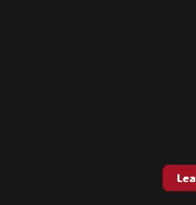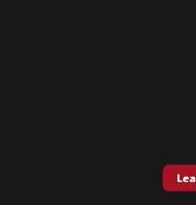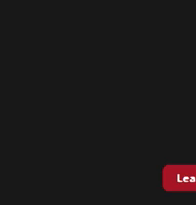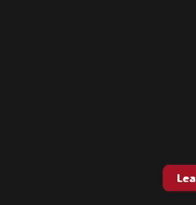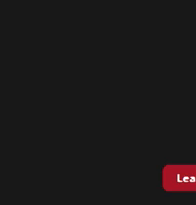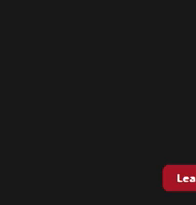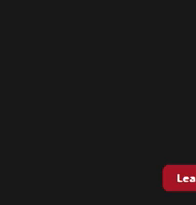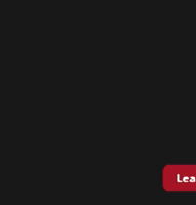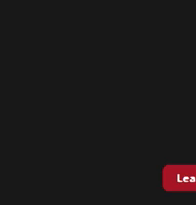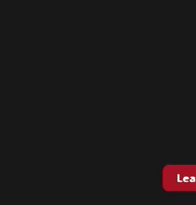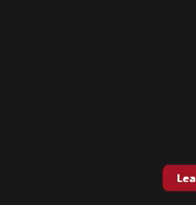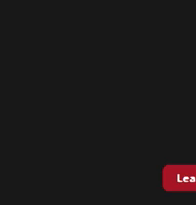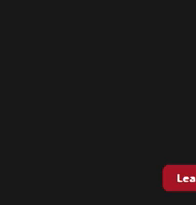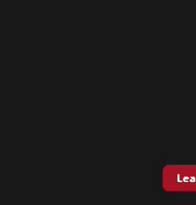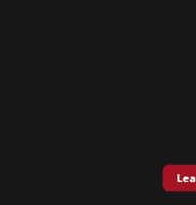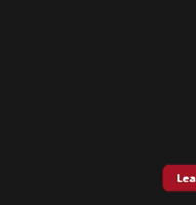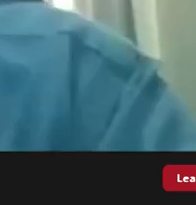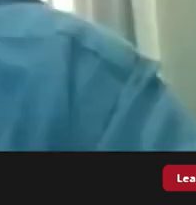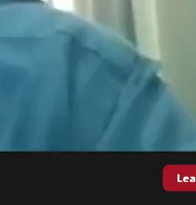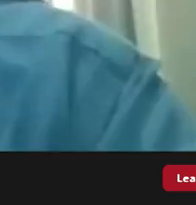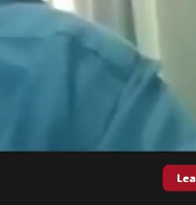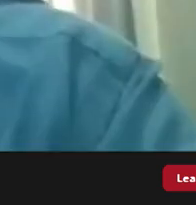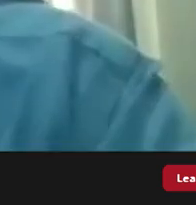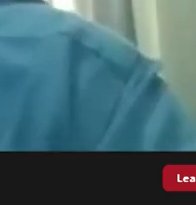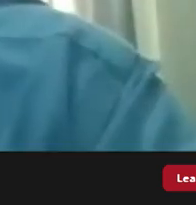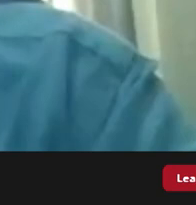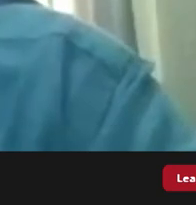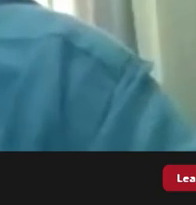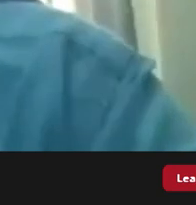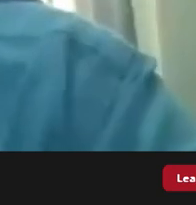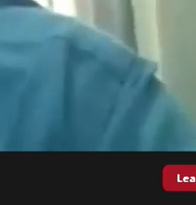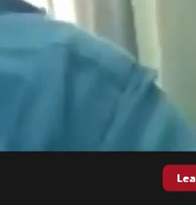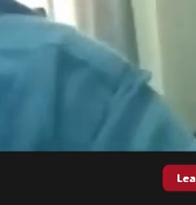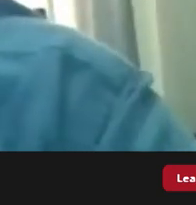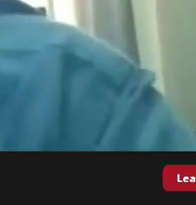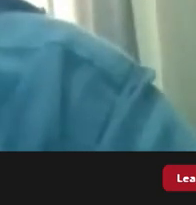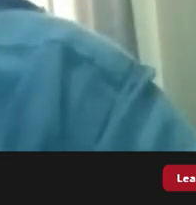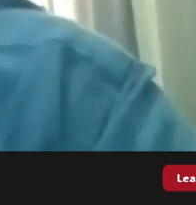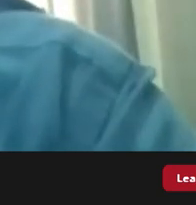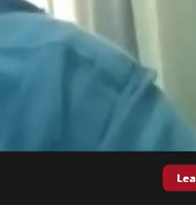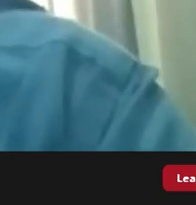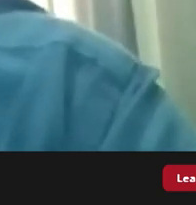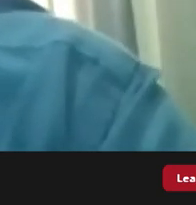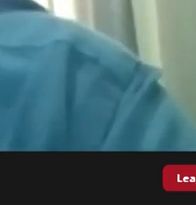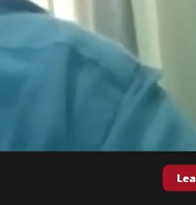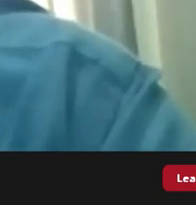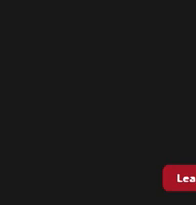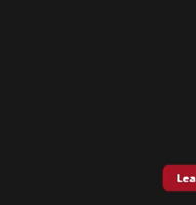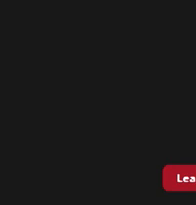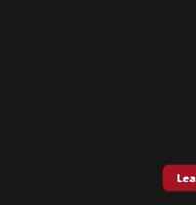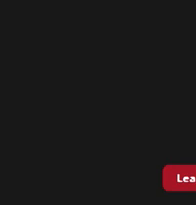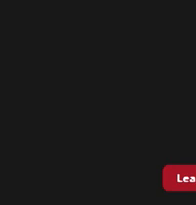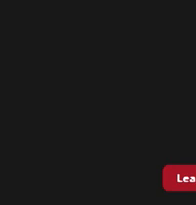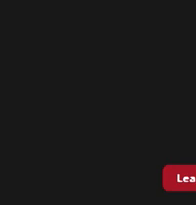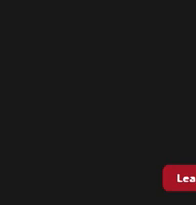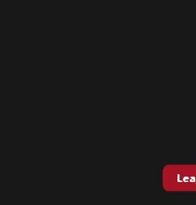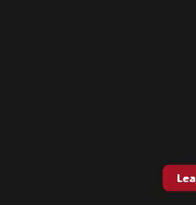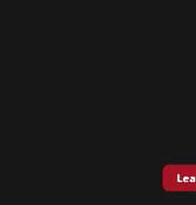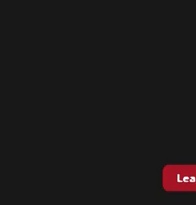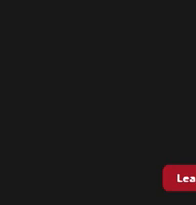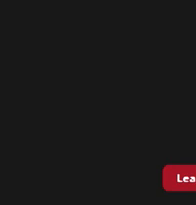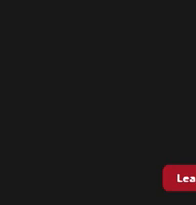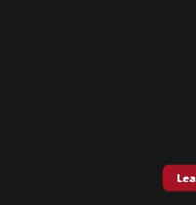acordam com essa proposta está acordado e aceito presidente e finalmente deputado Márcio